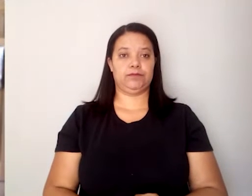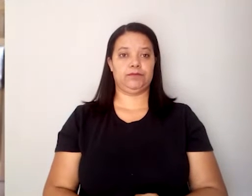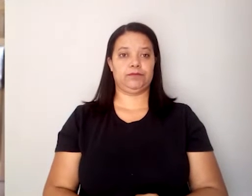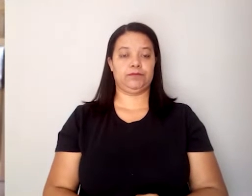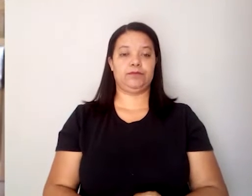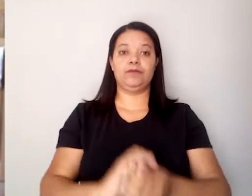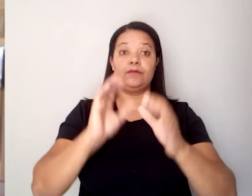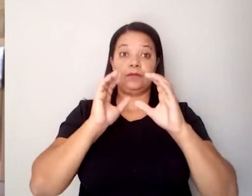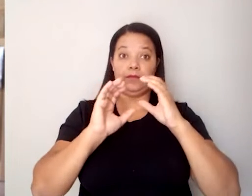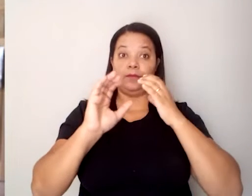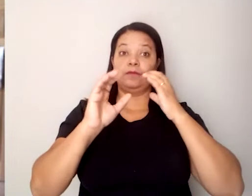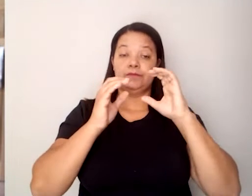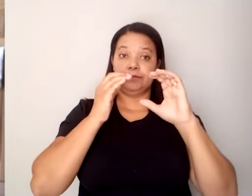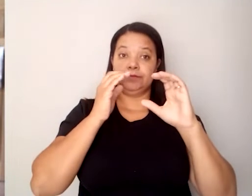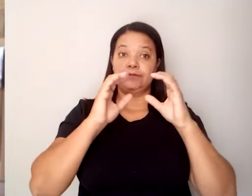Cantavam.